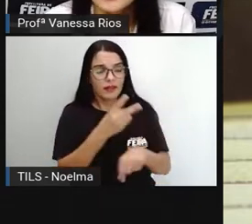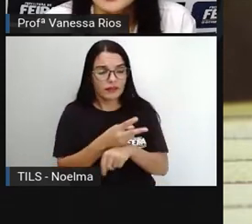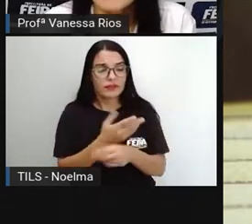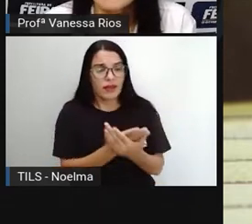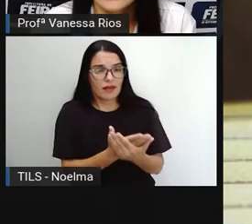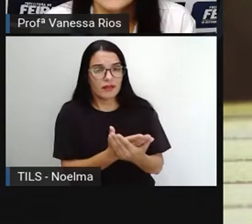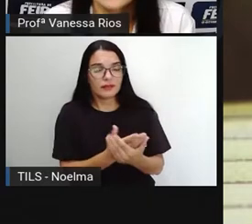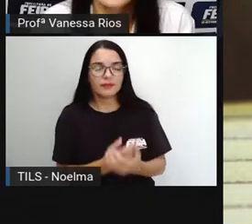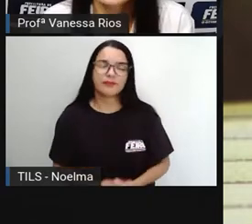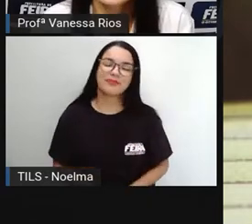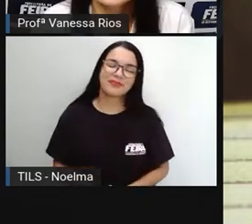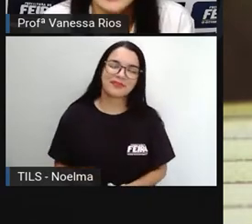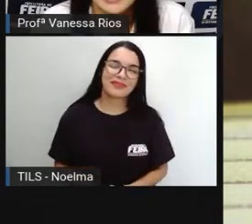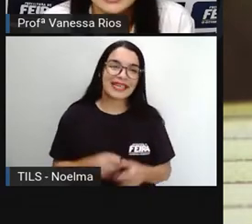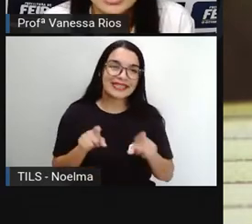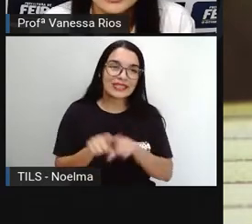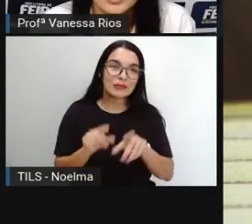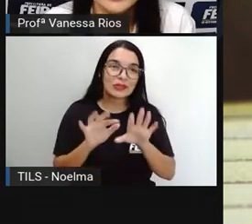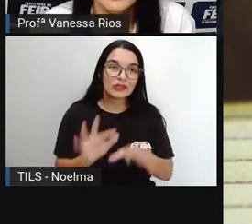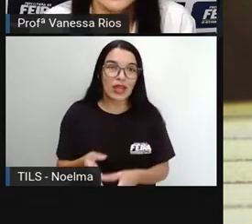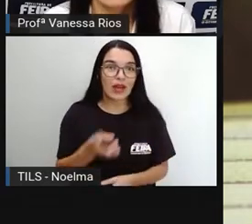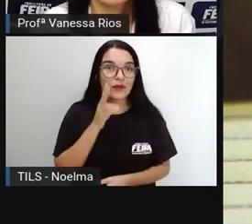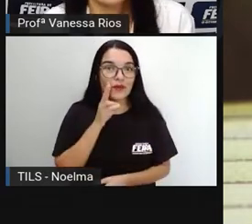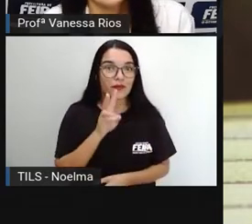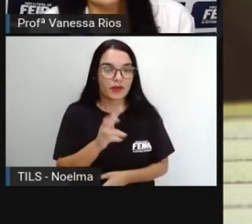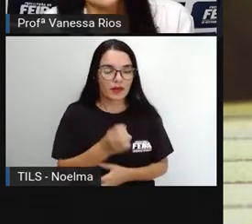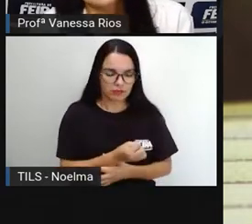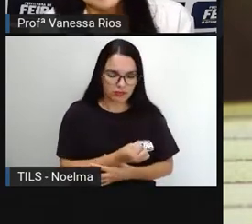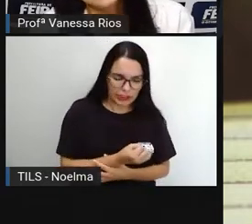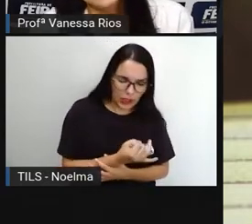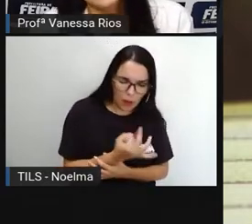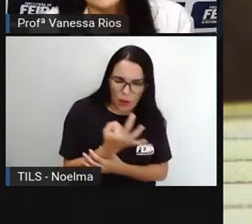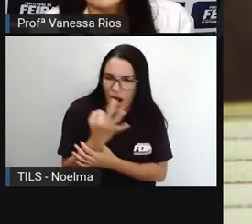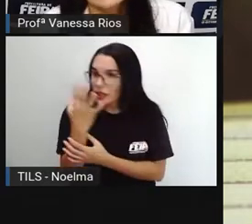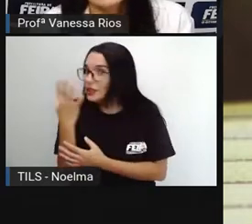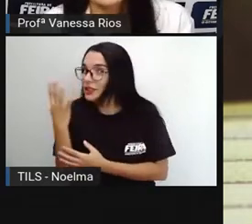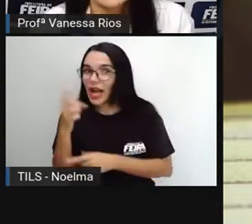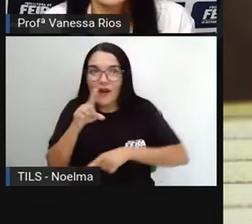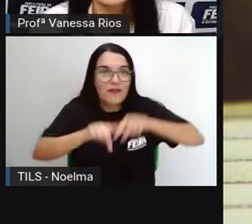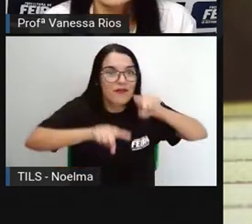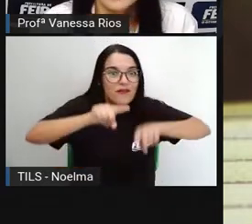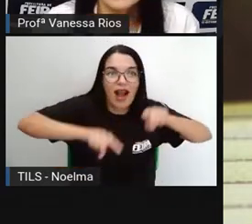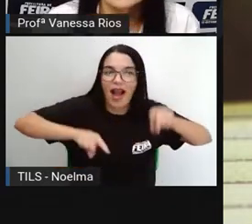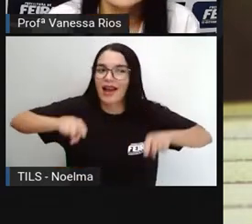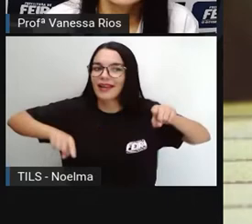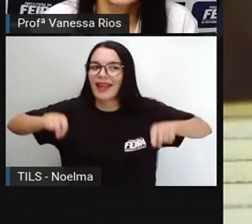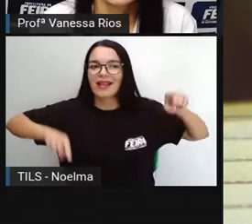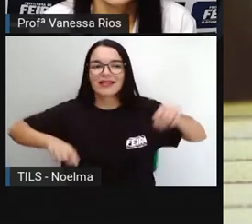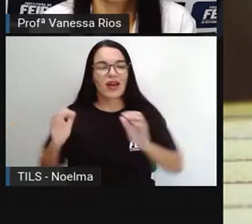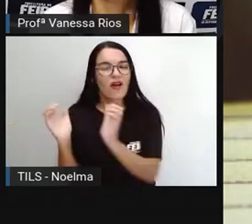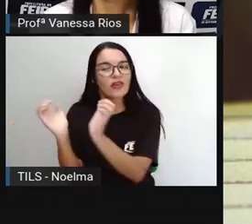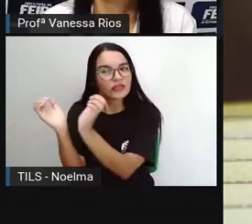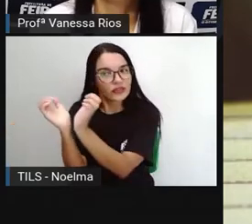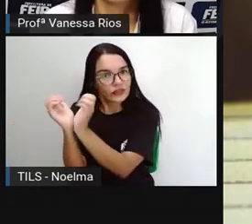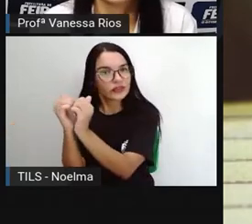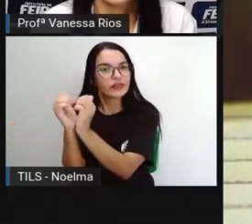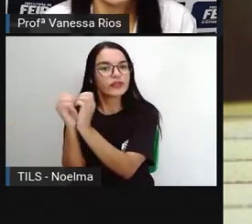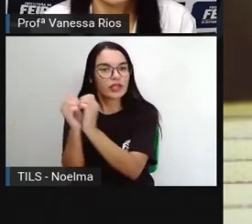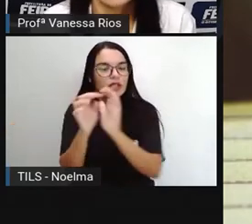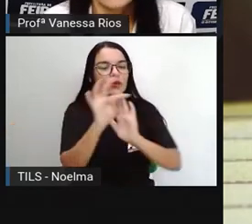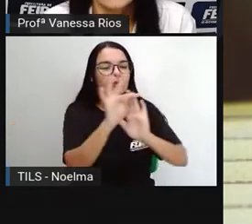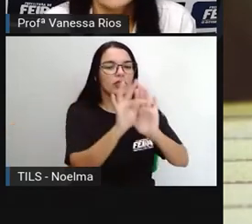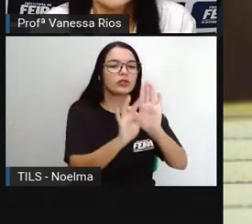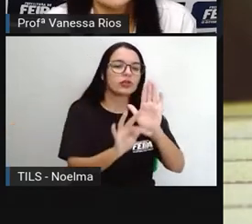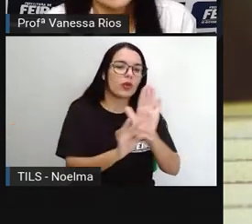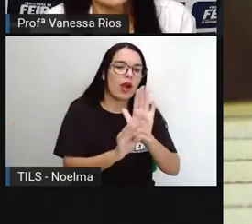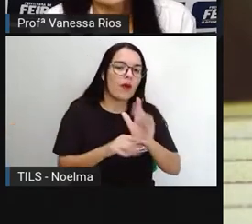já observou a quantidade, não é? A variedade de gêneros textuais que organizam e que